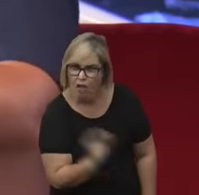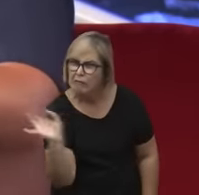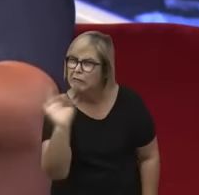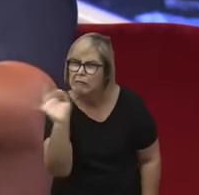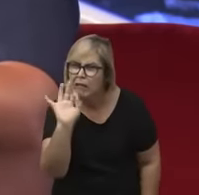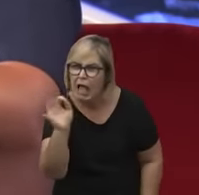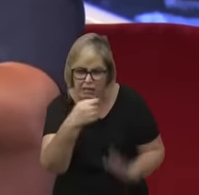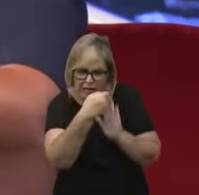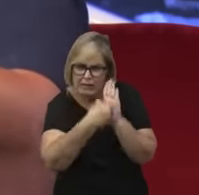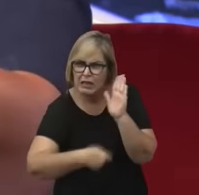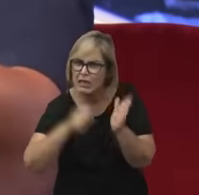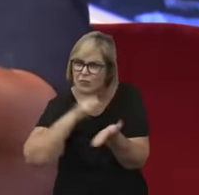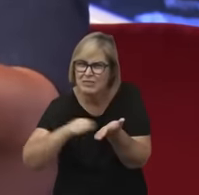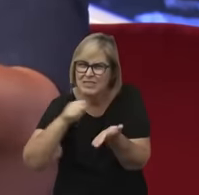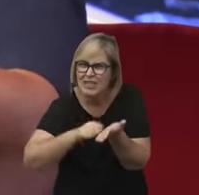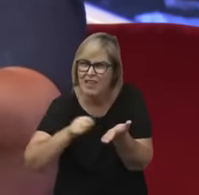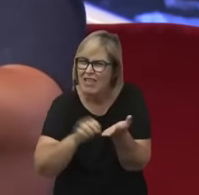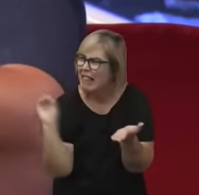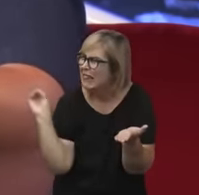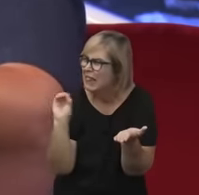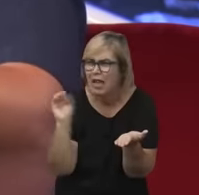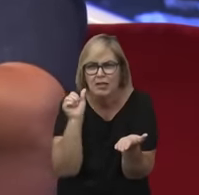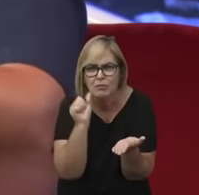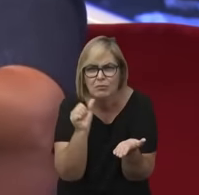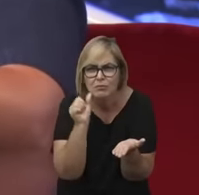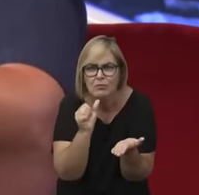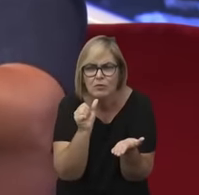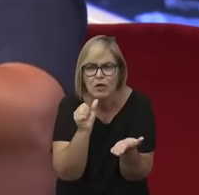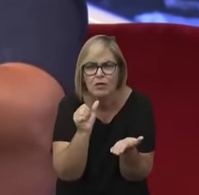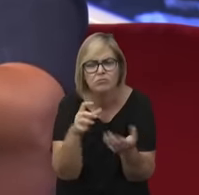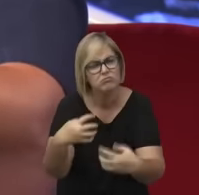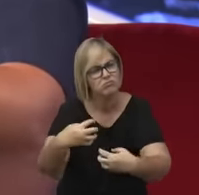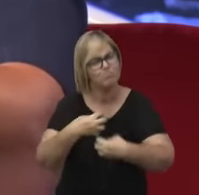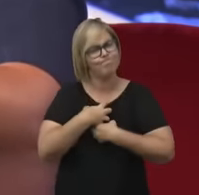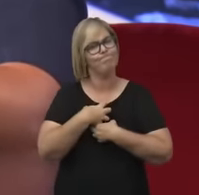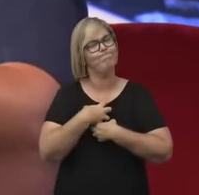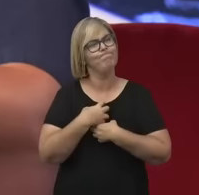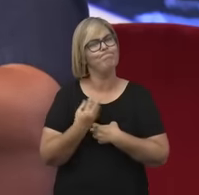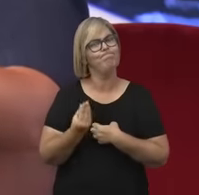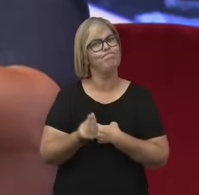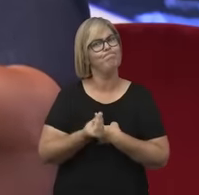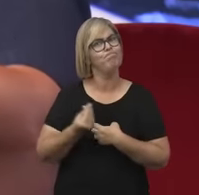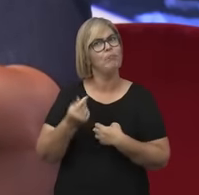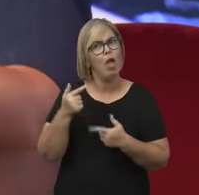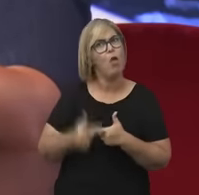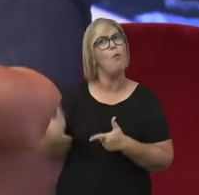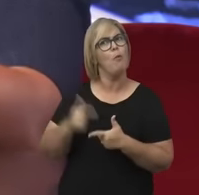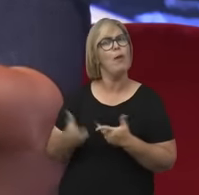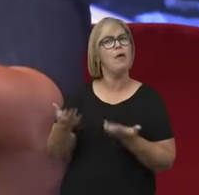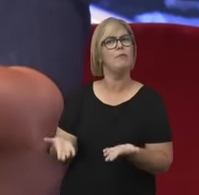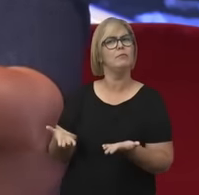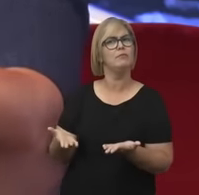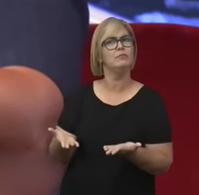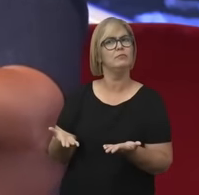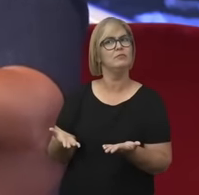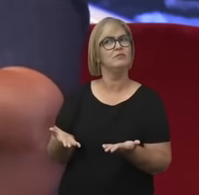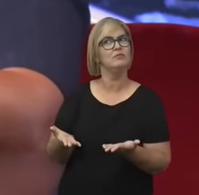filosofia, pensar a filosofia. E aí se torna sintomático, porque certamente tem.